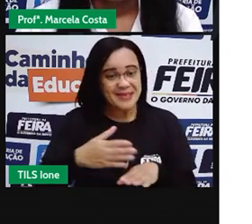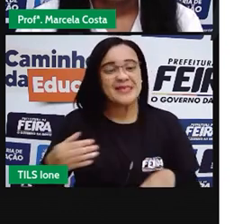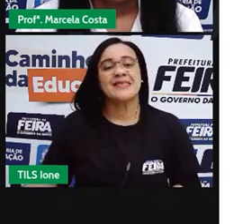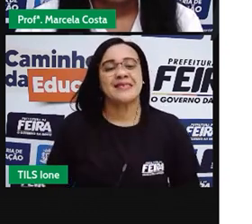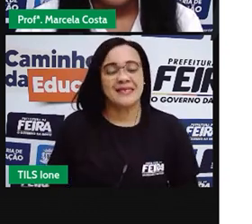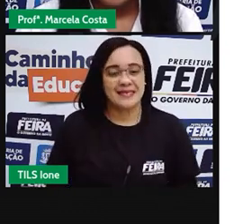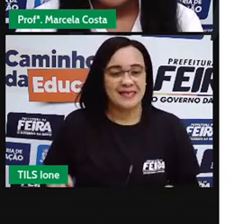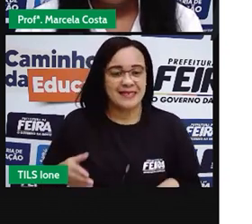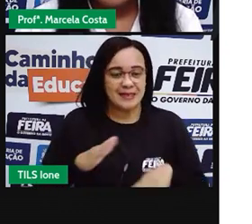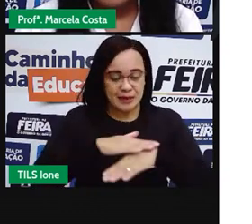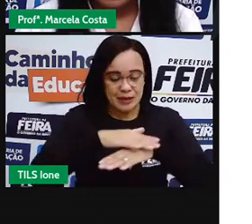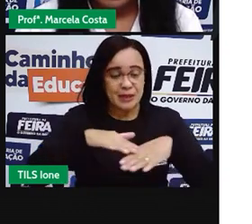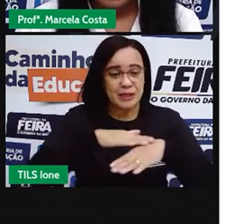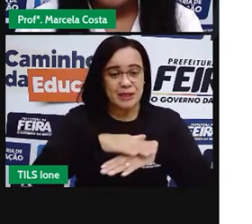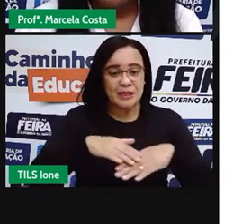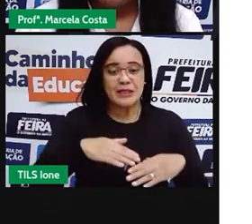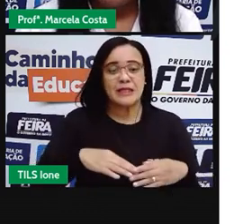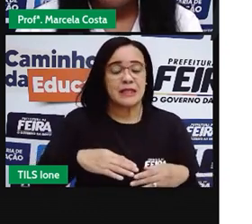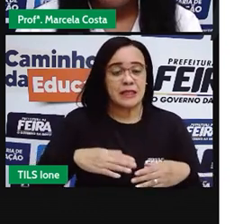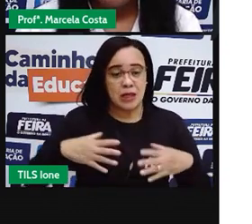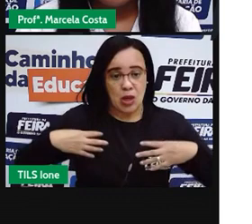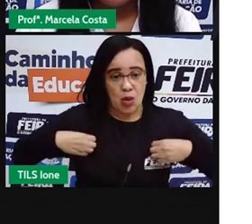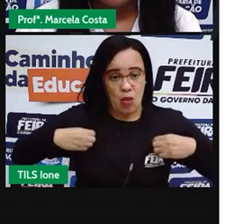de blusa amarela.